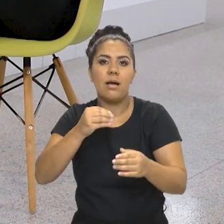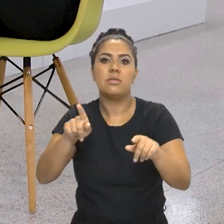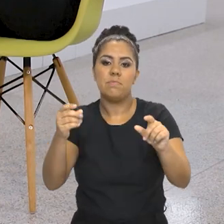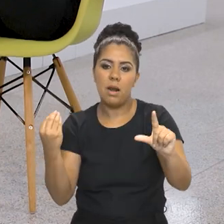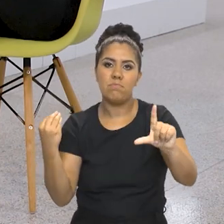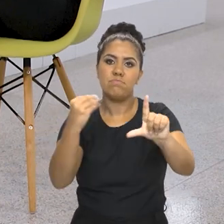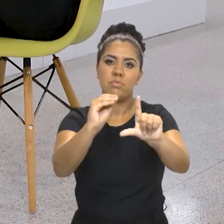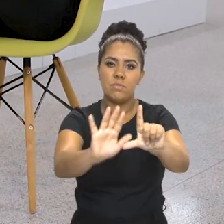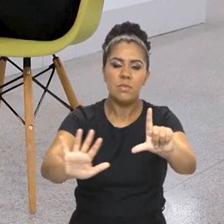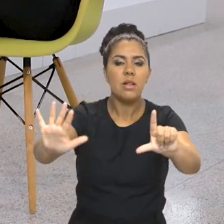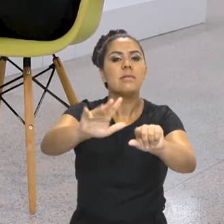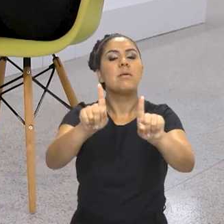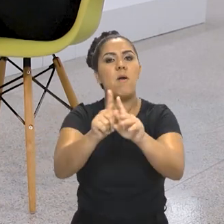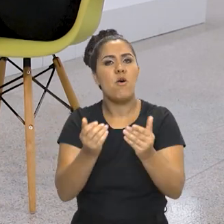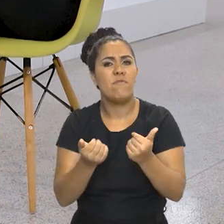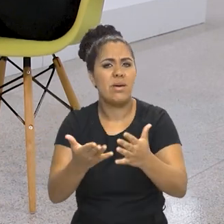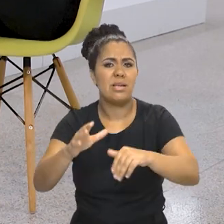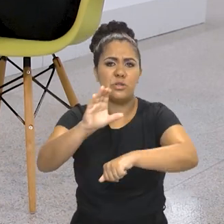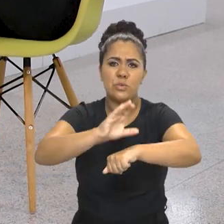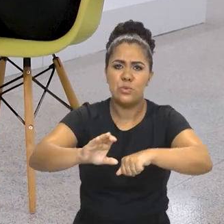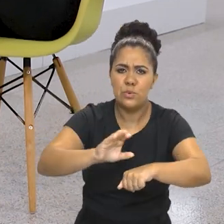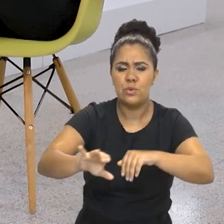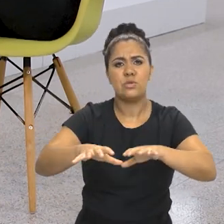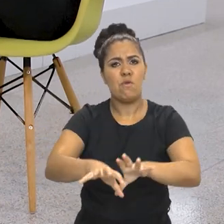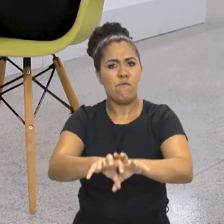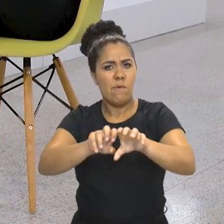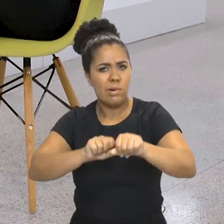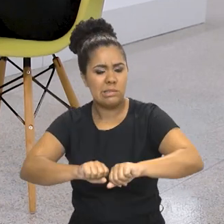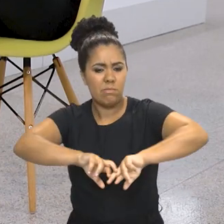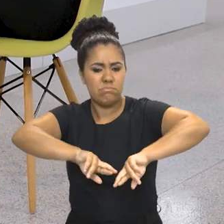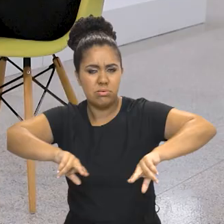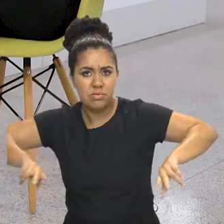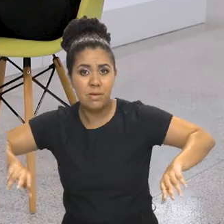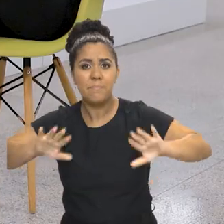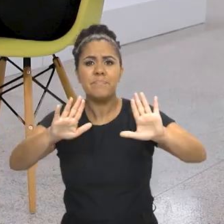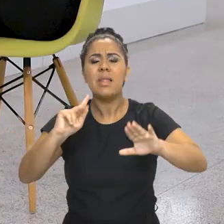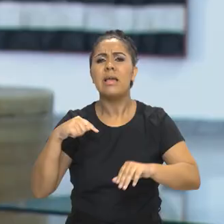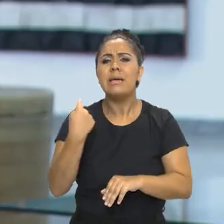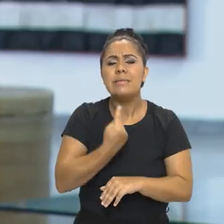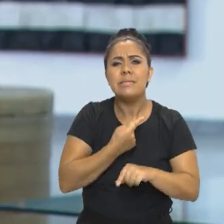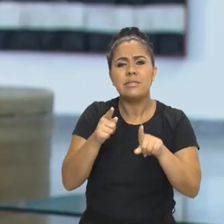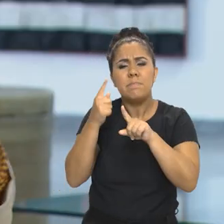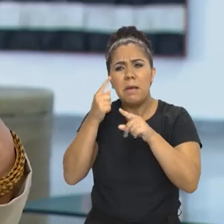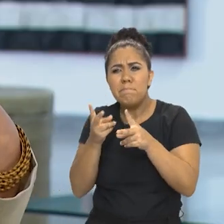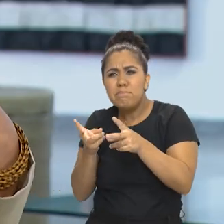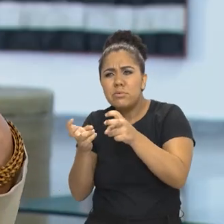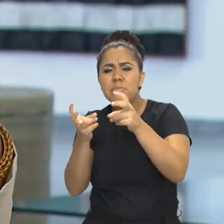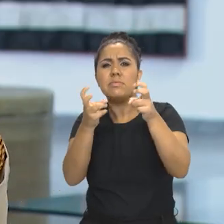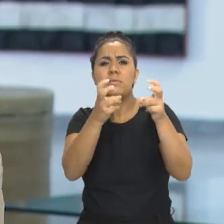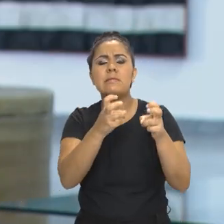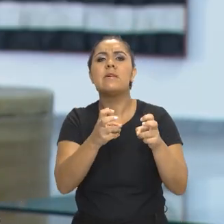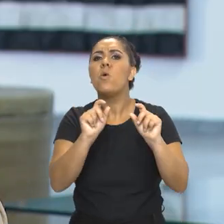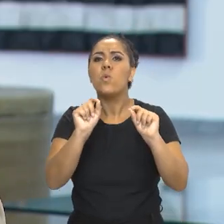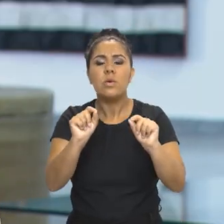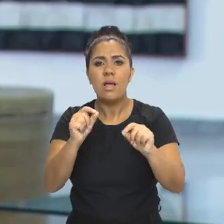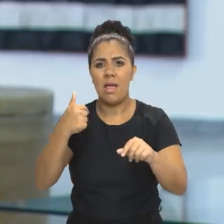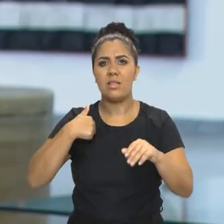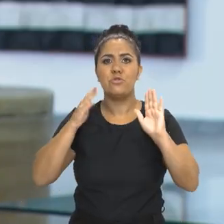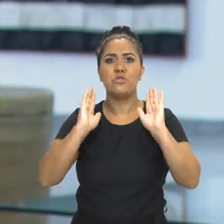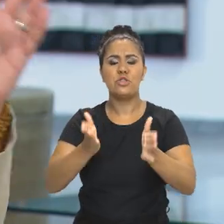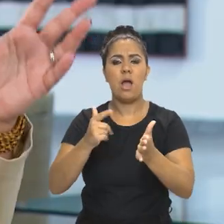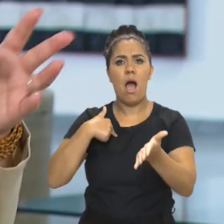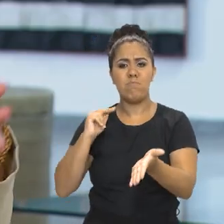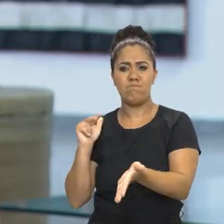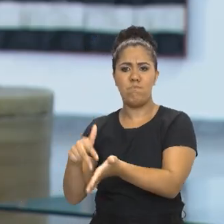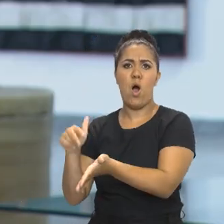A gente oferece plataforma com a formação, né, a capacitação. E como a gente tem ouvido muito o campo, né, eu já